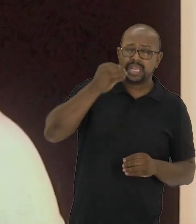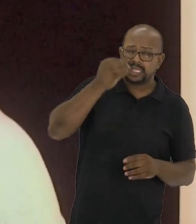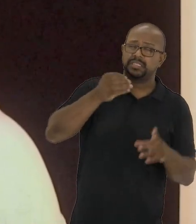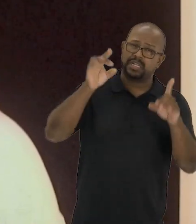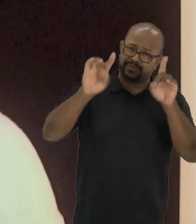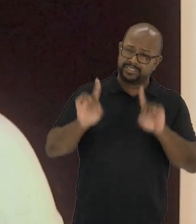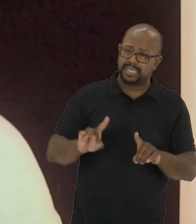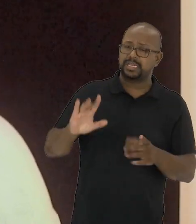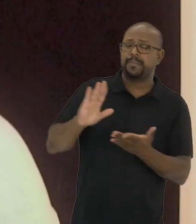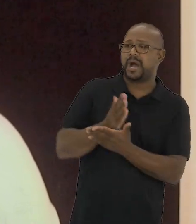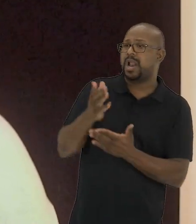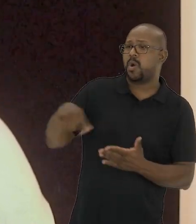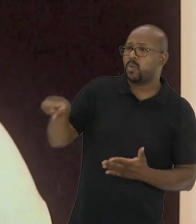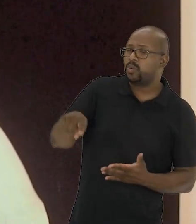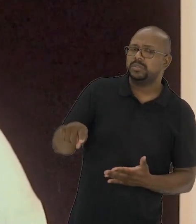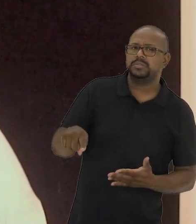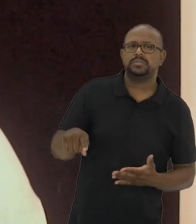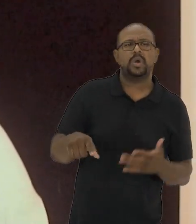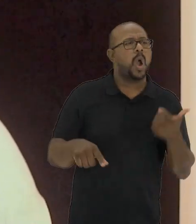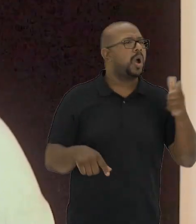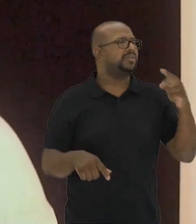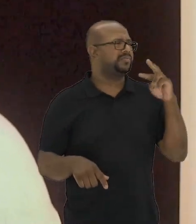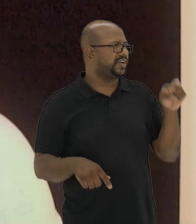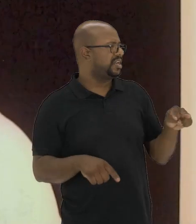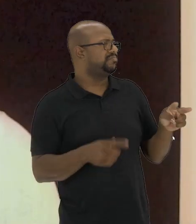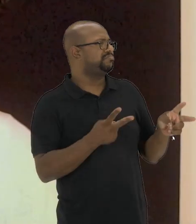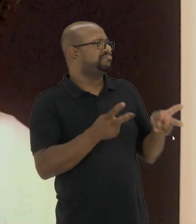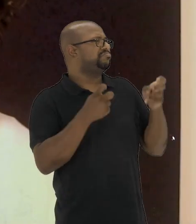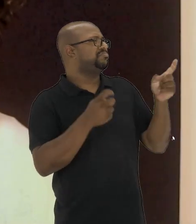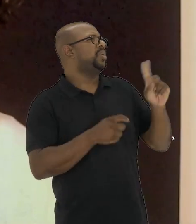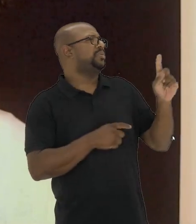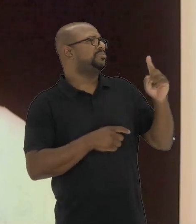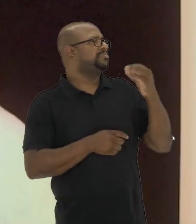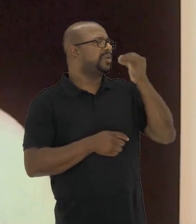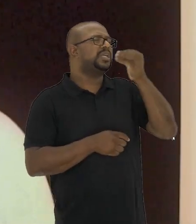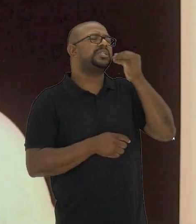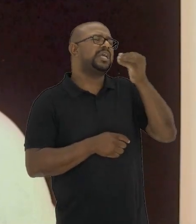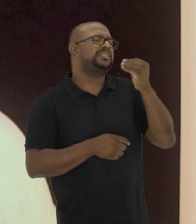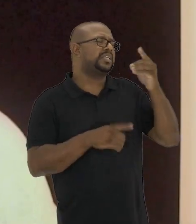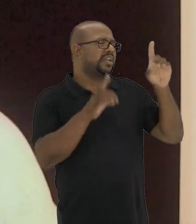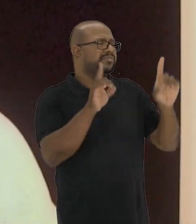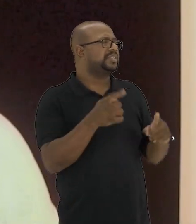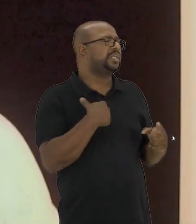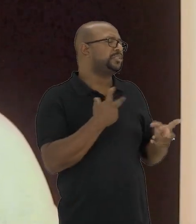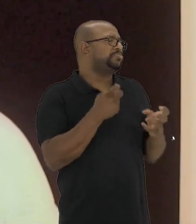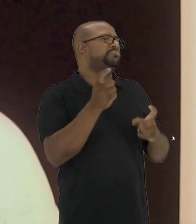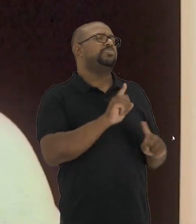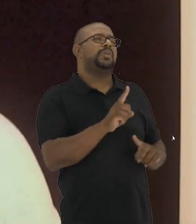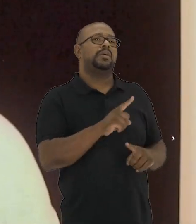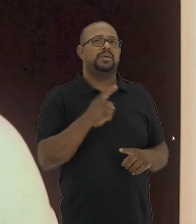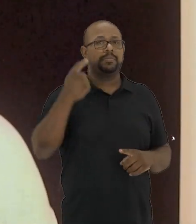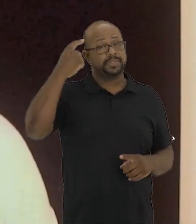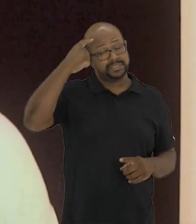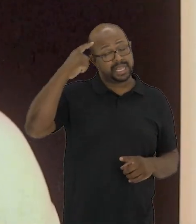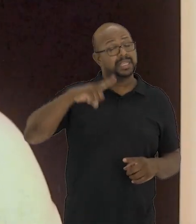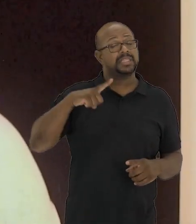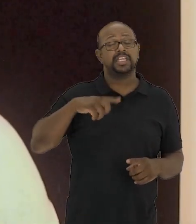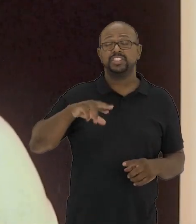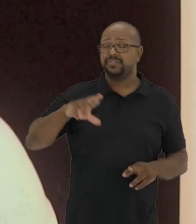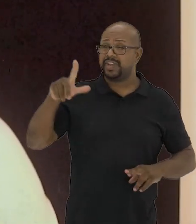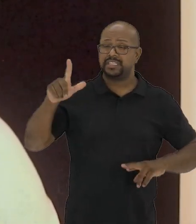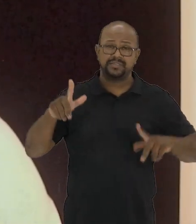como experiência da deficiência para alguns pode não ser percebido na experiência da deficiência para outros.